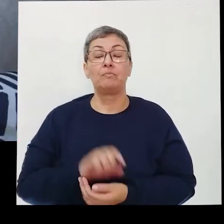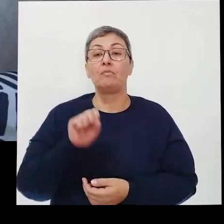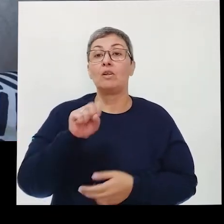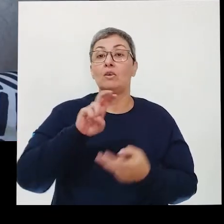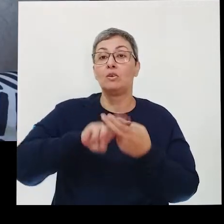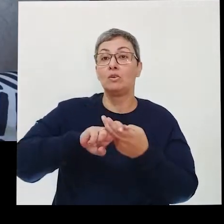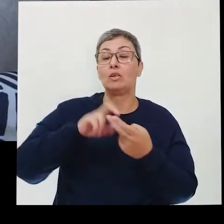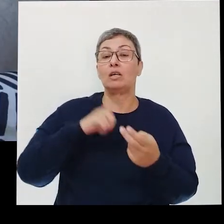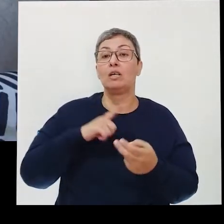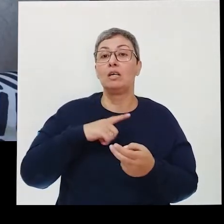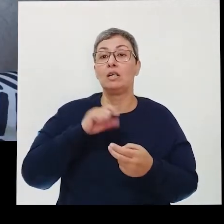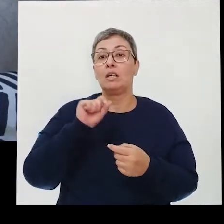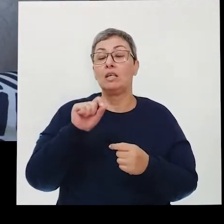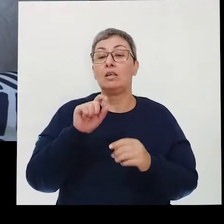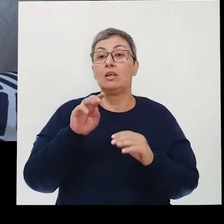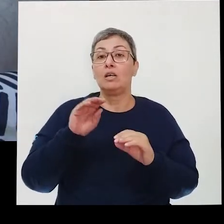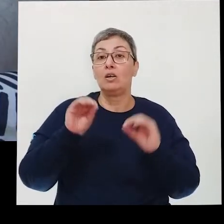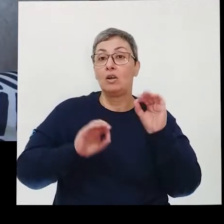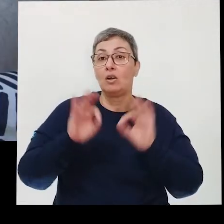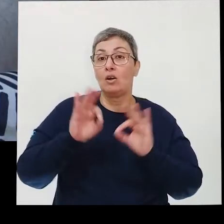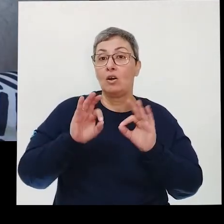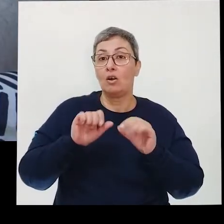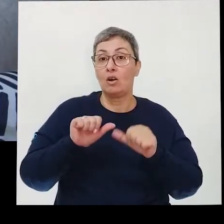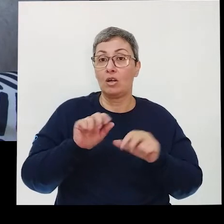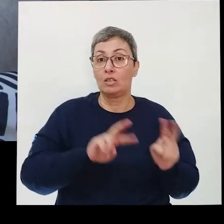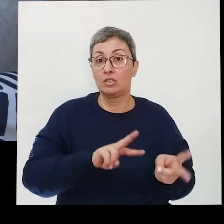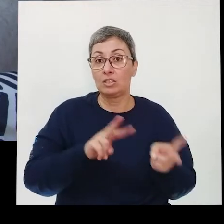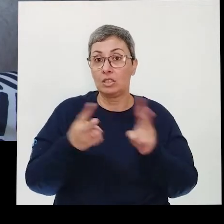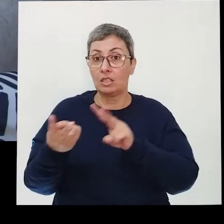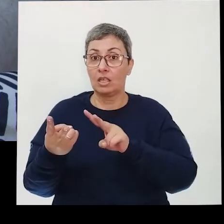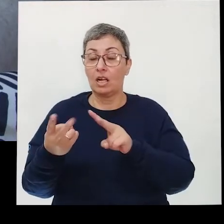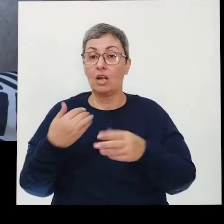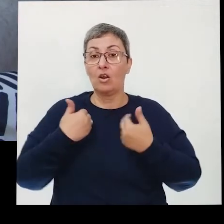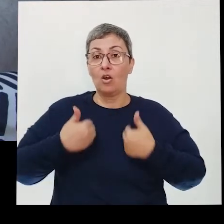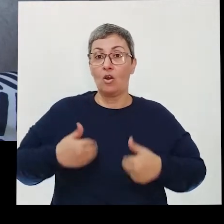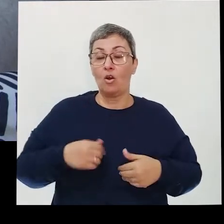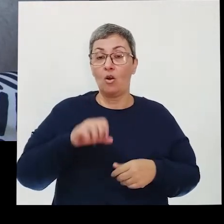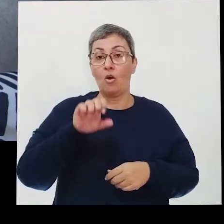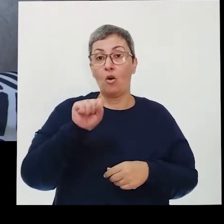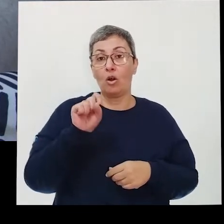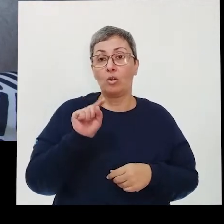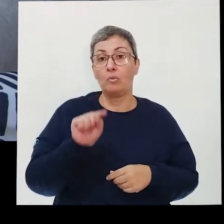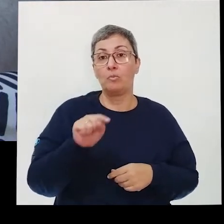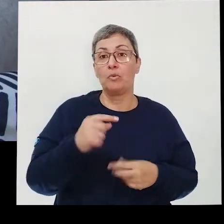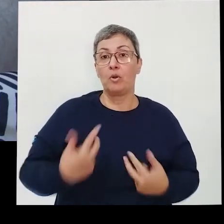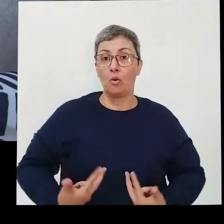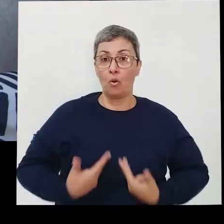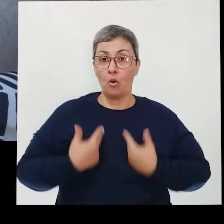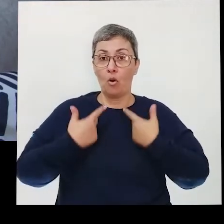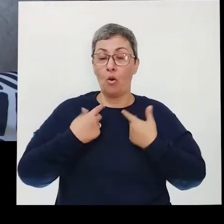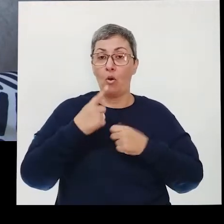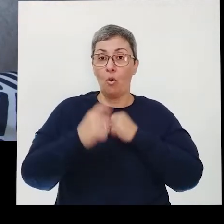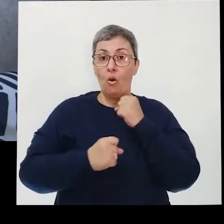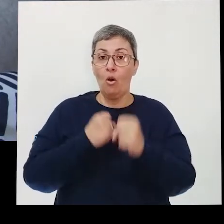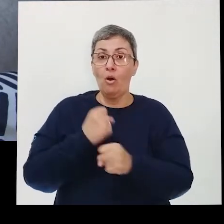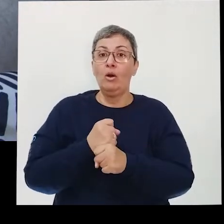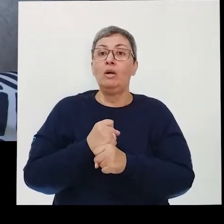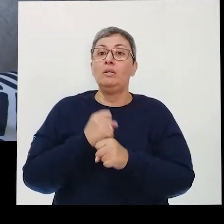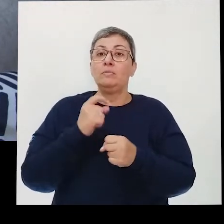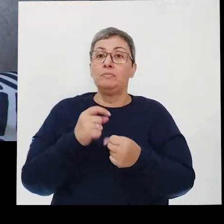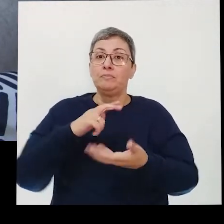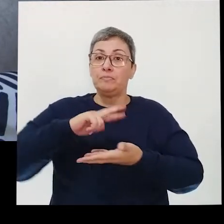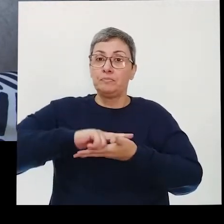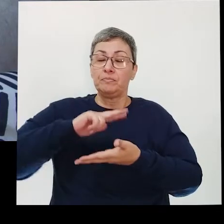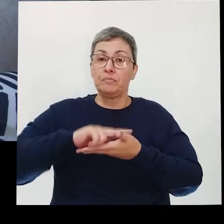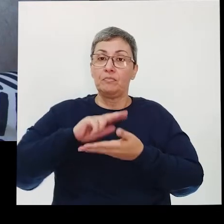O SUS possui o maior programa de transplantes de órgãos do mundo. São feitas mais de 8 mil cirurgias por ano. E os pacientes